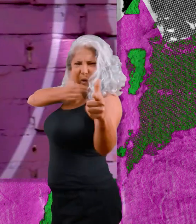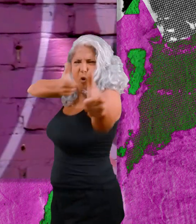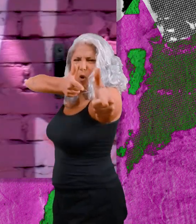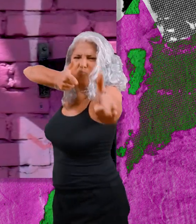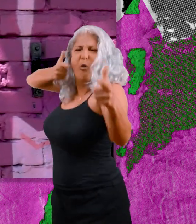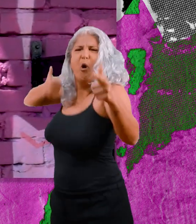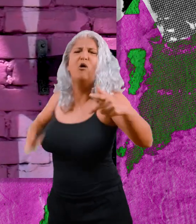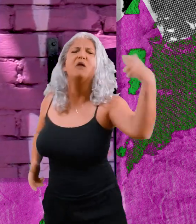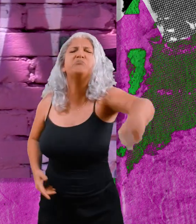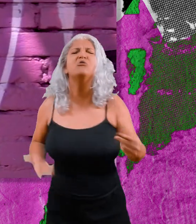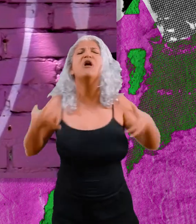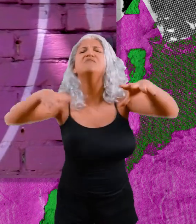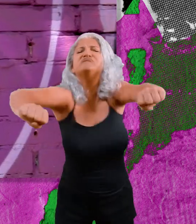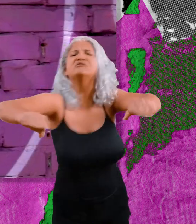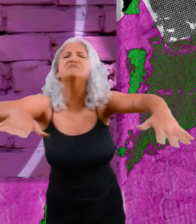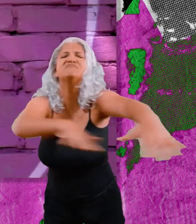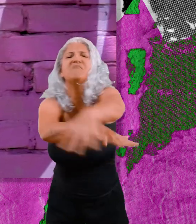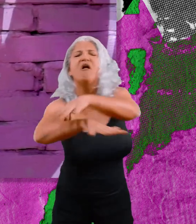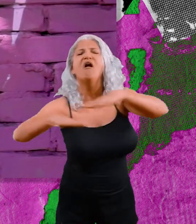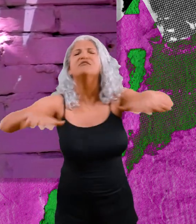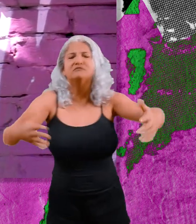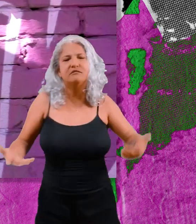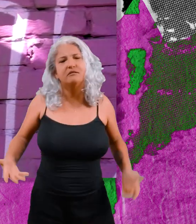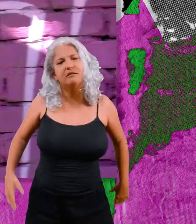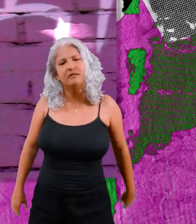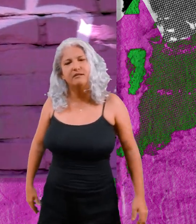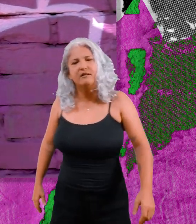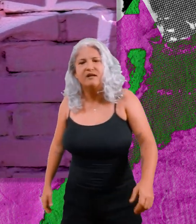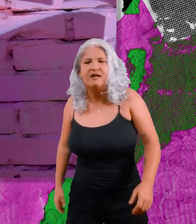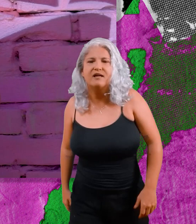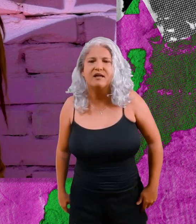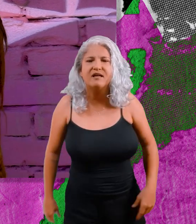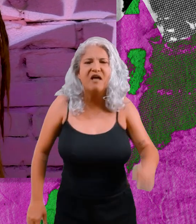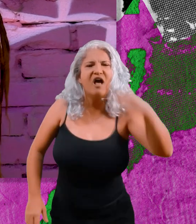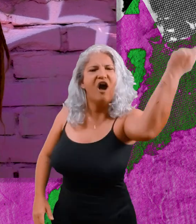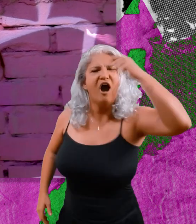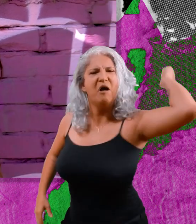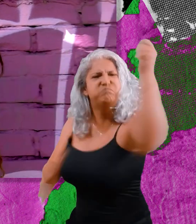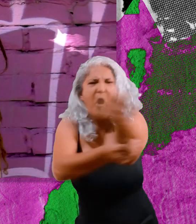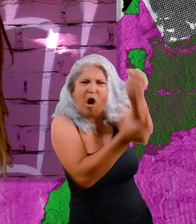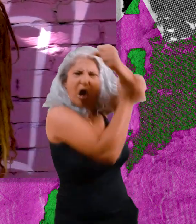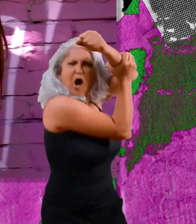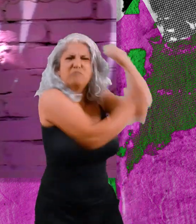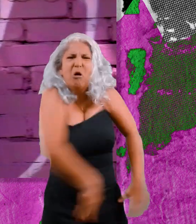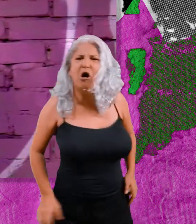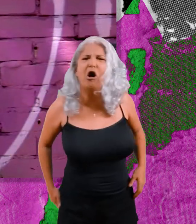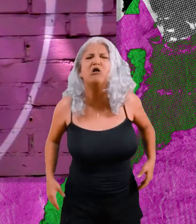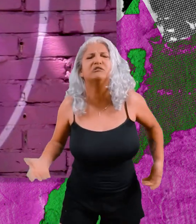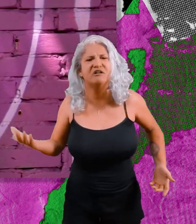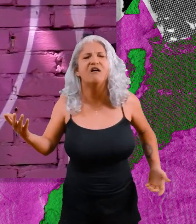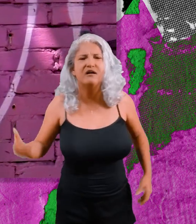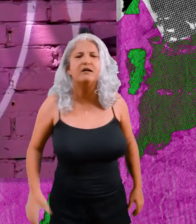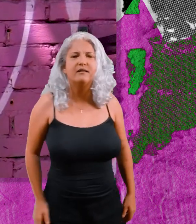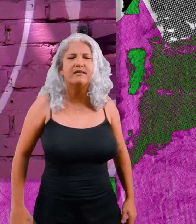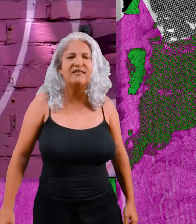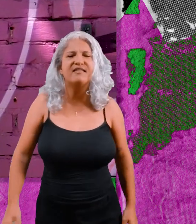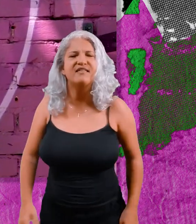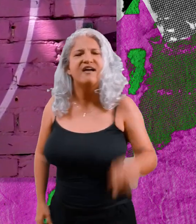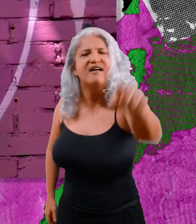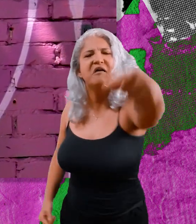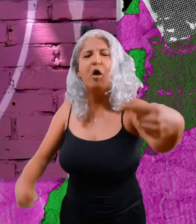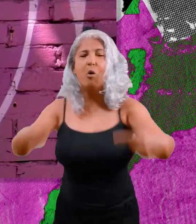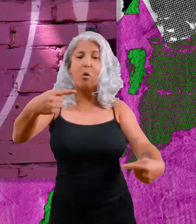retomada, retomada de direitos, retomada de espaço, retirando o açoite da mão do carrasco, a sua lei eu